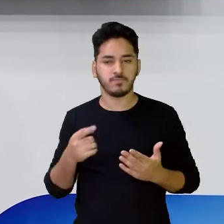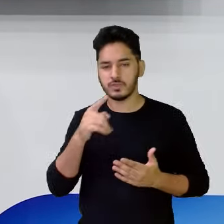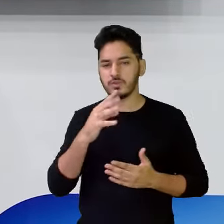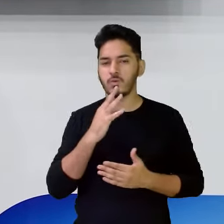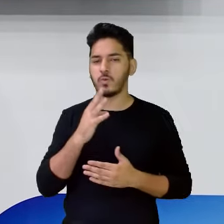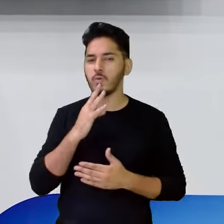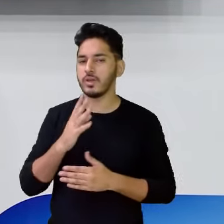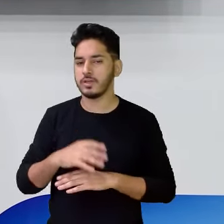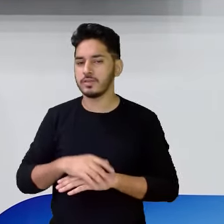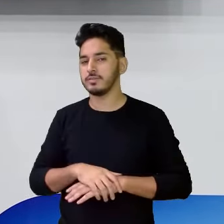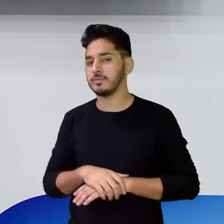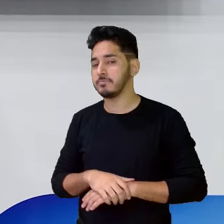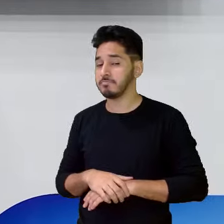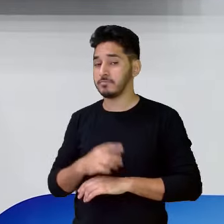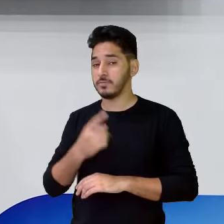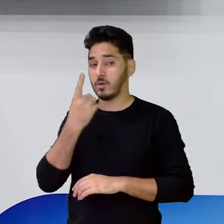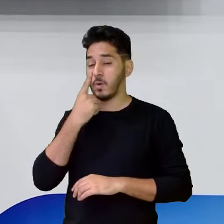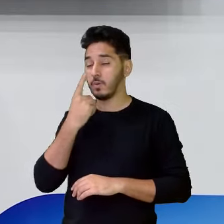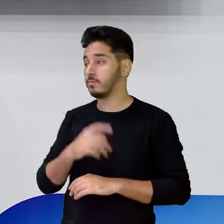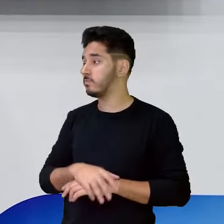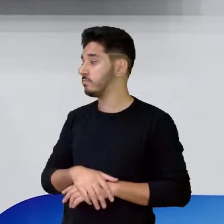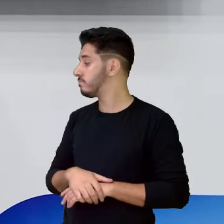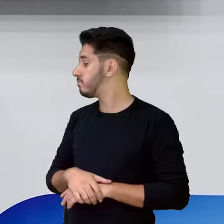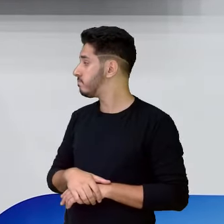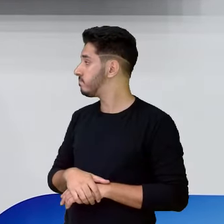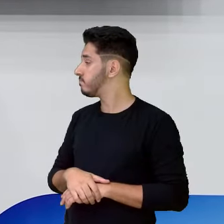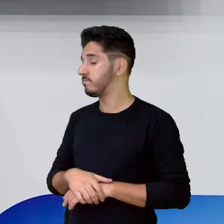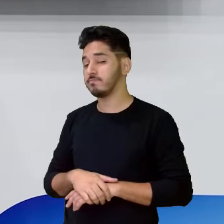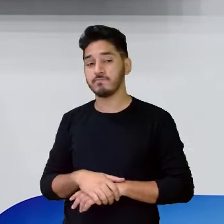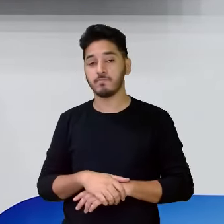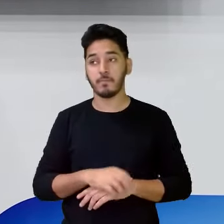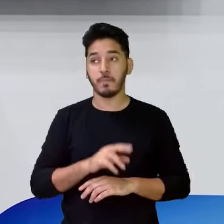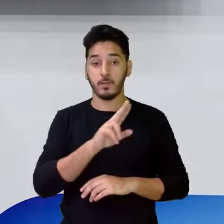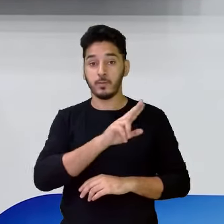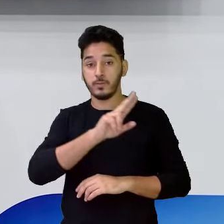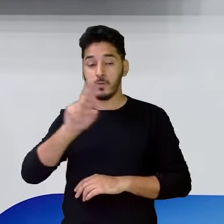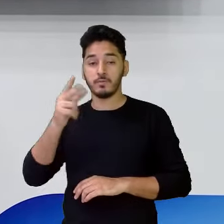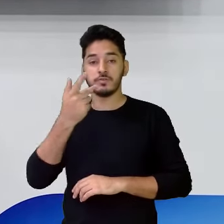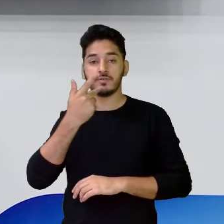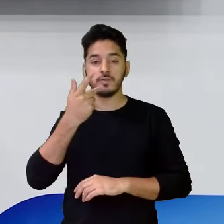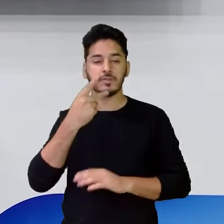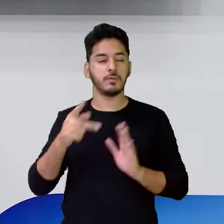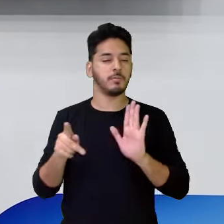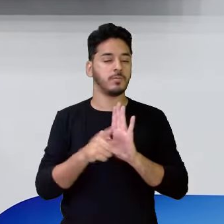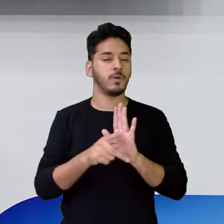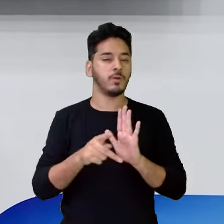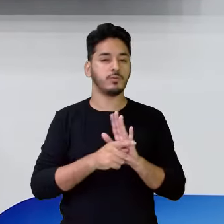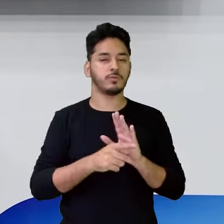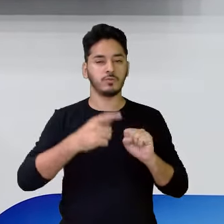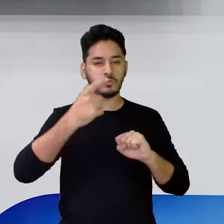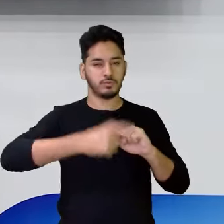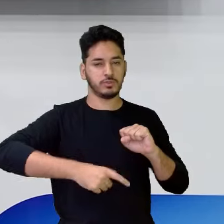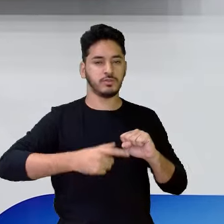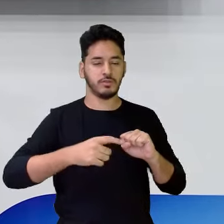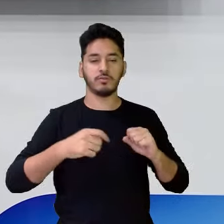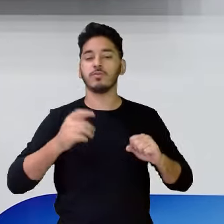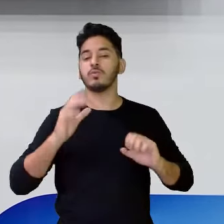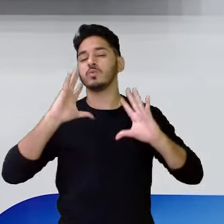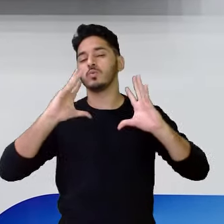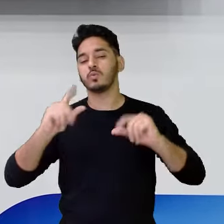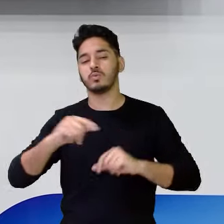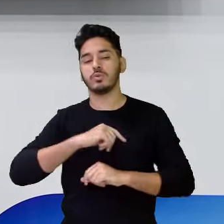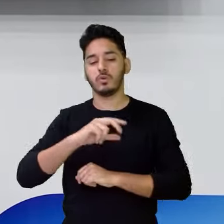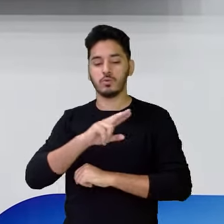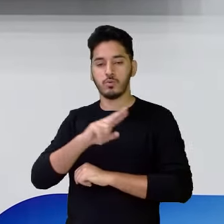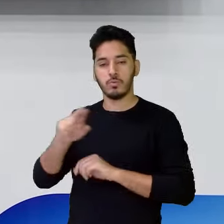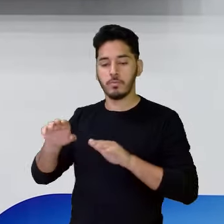identificação. Vejam só. O nome aqui, a gente estava falando em substantivo. Lembra que tudo tem um nome. A